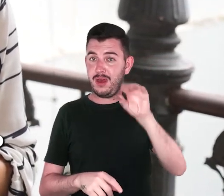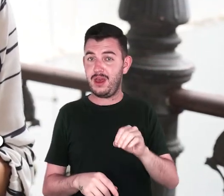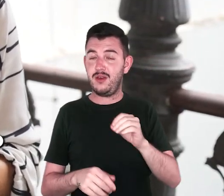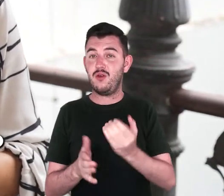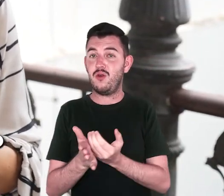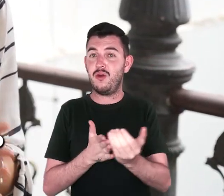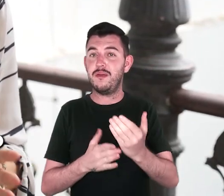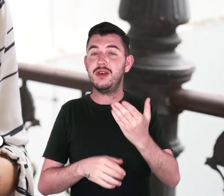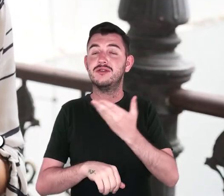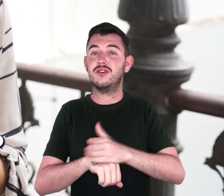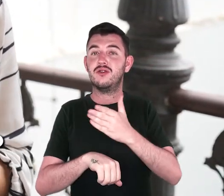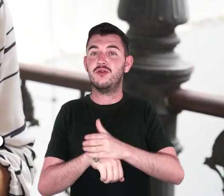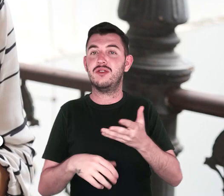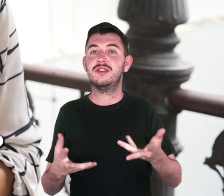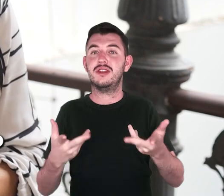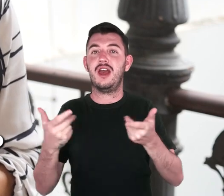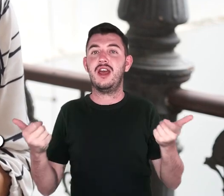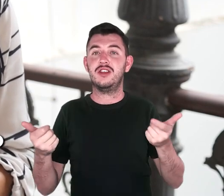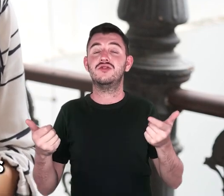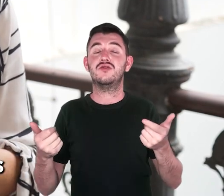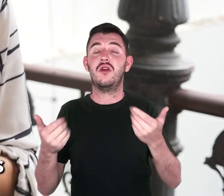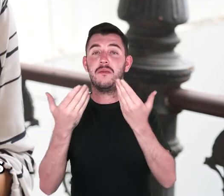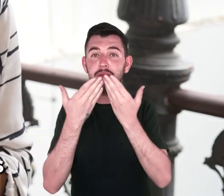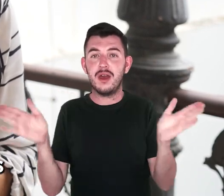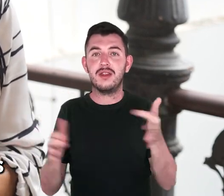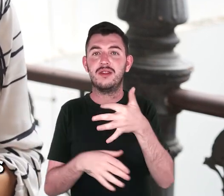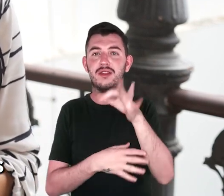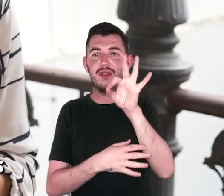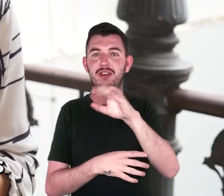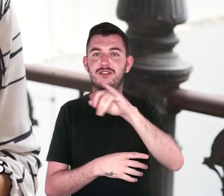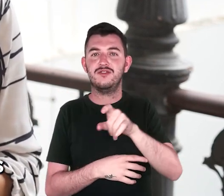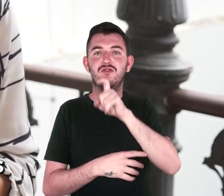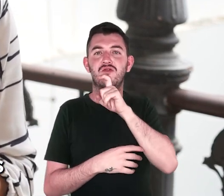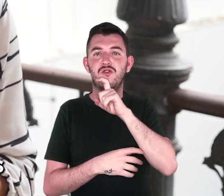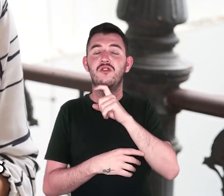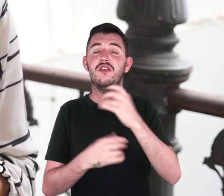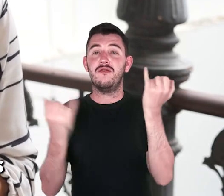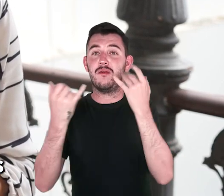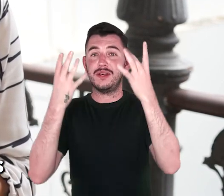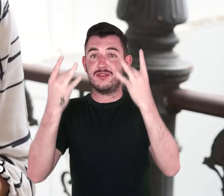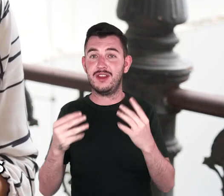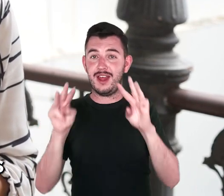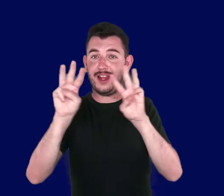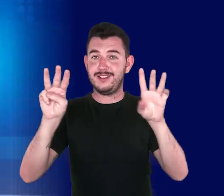início das atividades está previsto para 10 de julho. Acesse o site para mais informações.